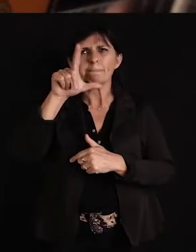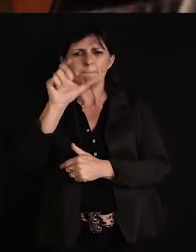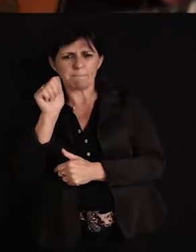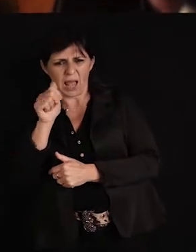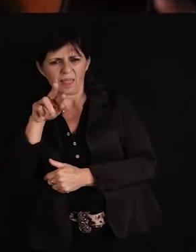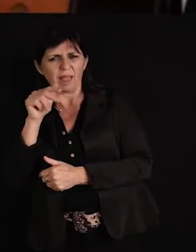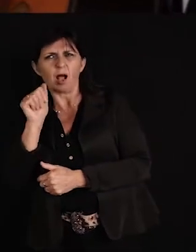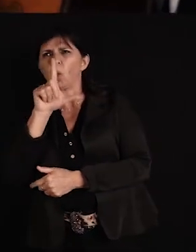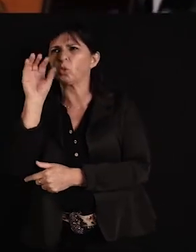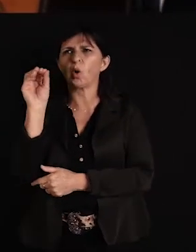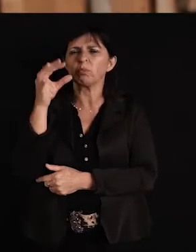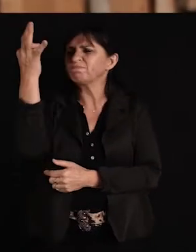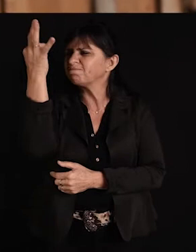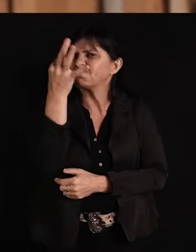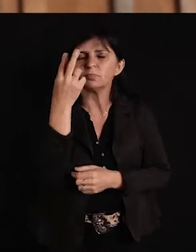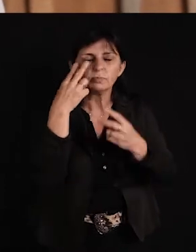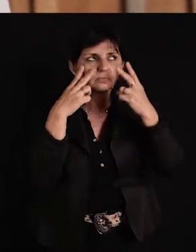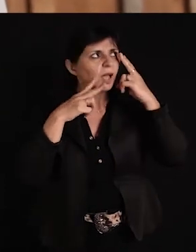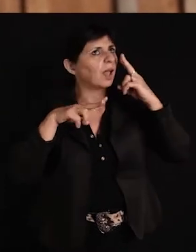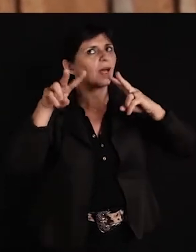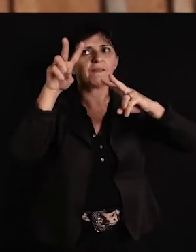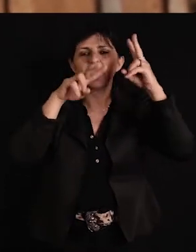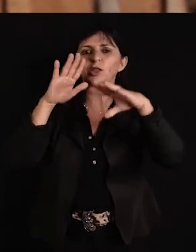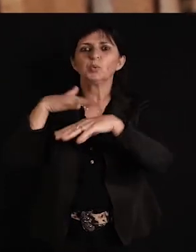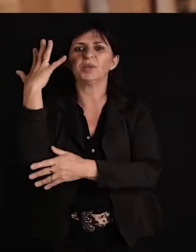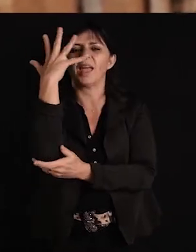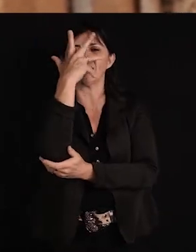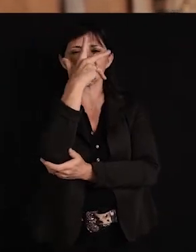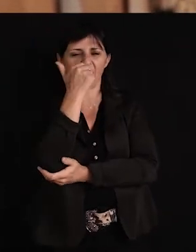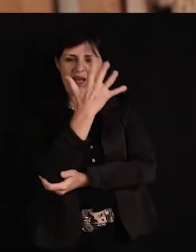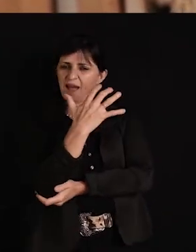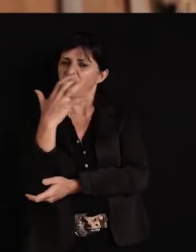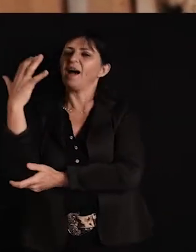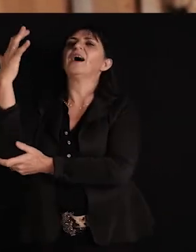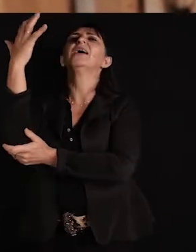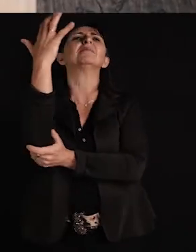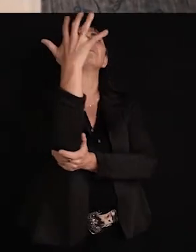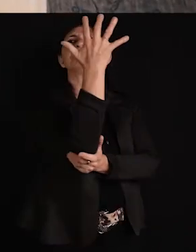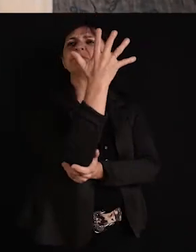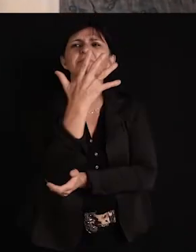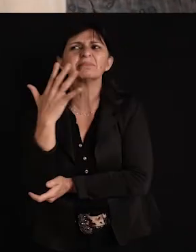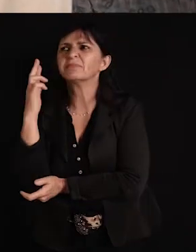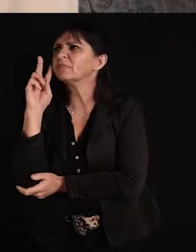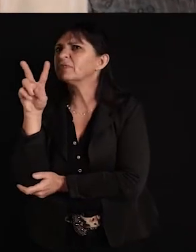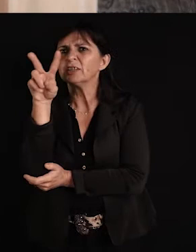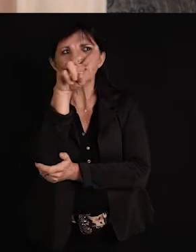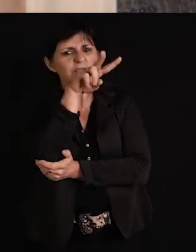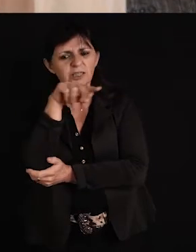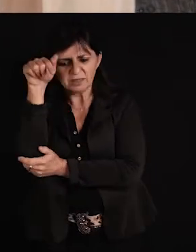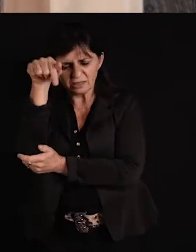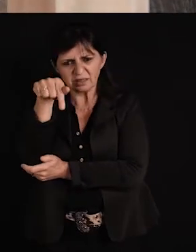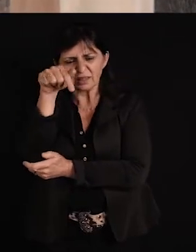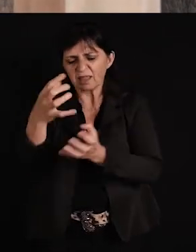a olhar para a mais bela natureza, bela há de ver